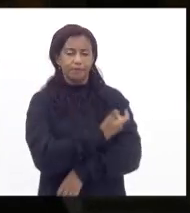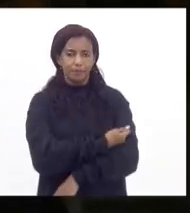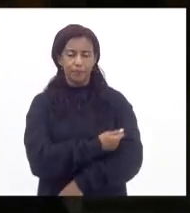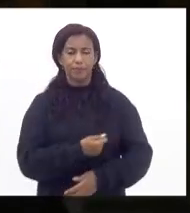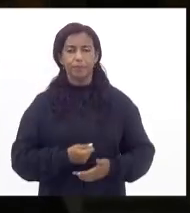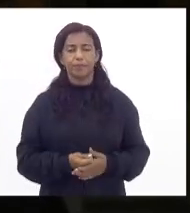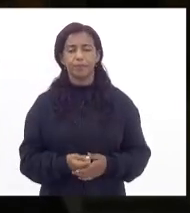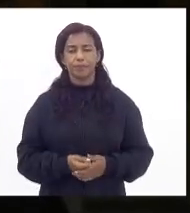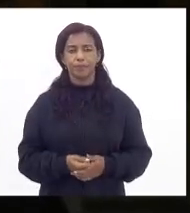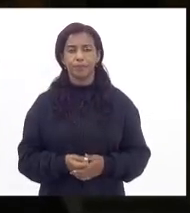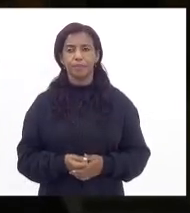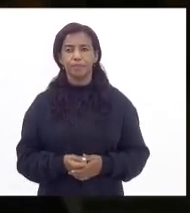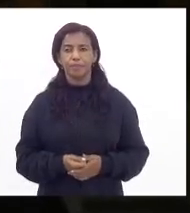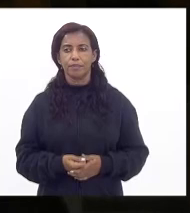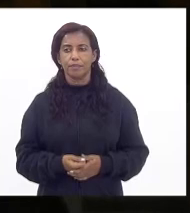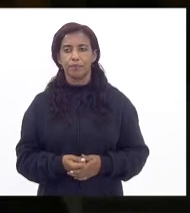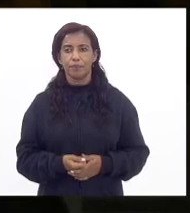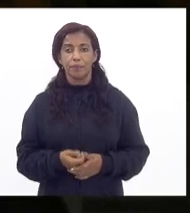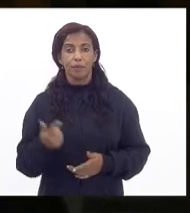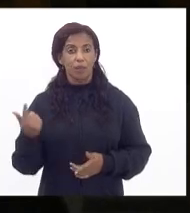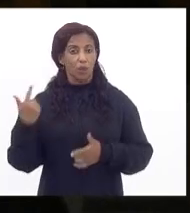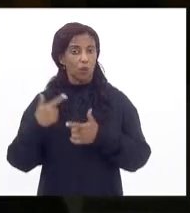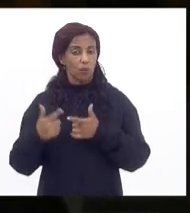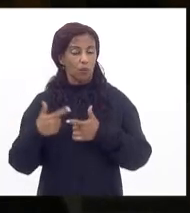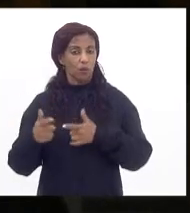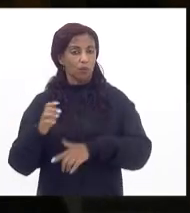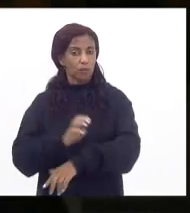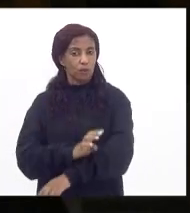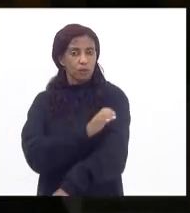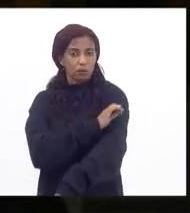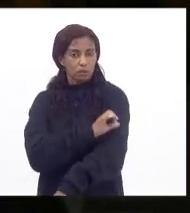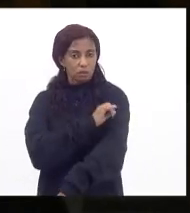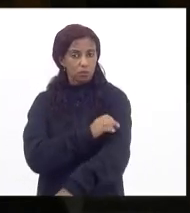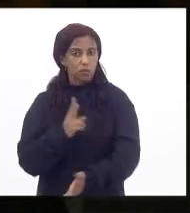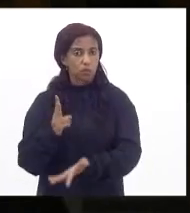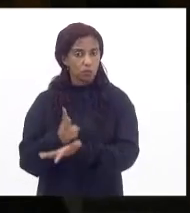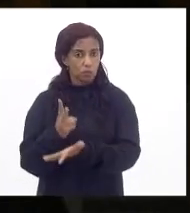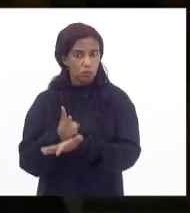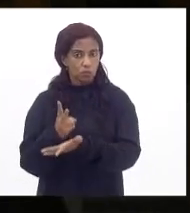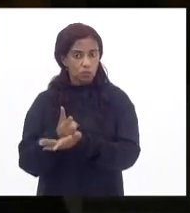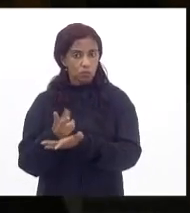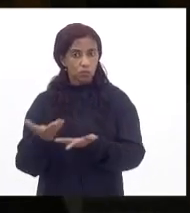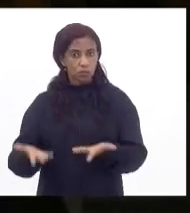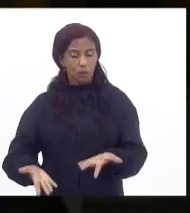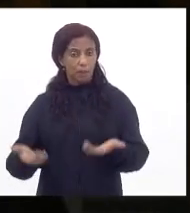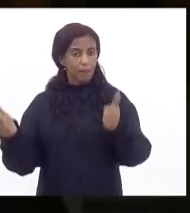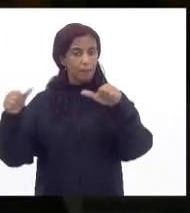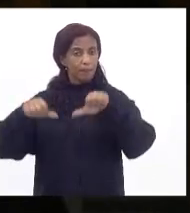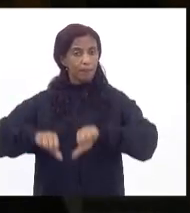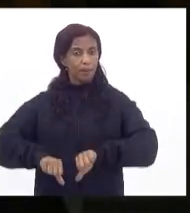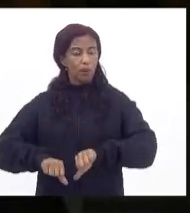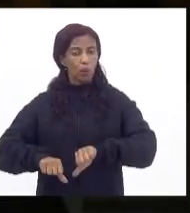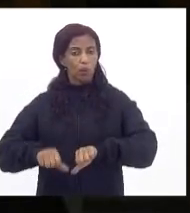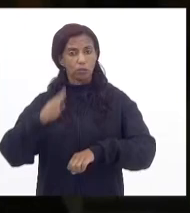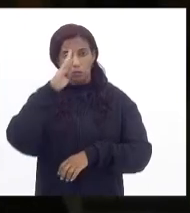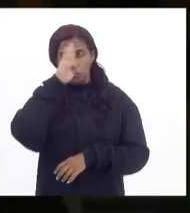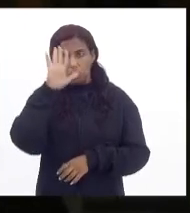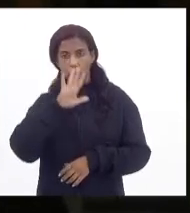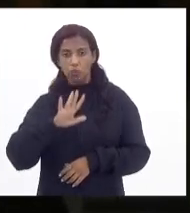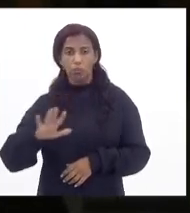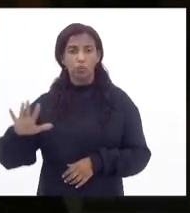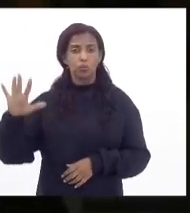vacina de dose única e a situação do estado do Rio de Janeiro continua sendo uma situação pior do que a da média do Brasil